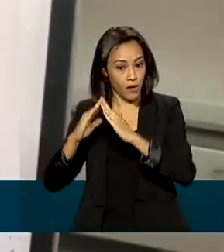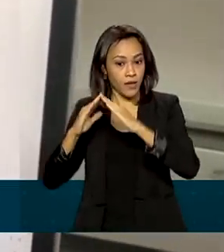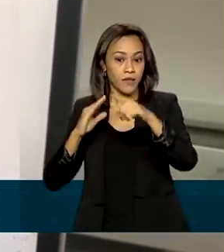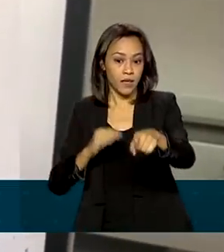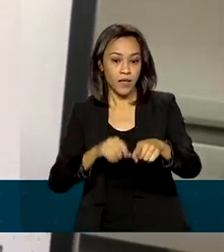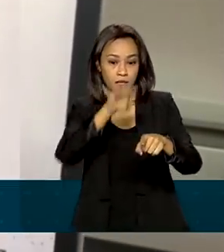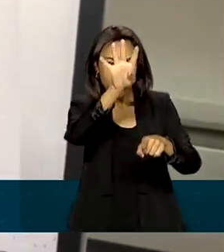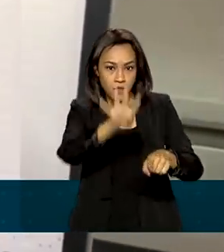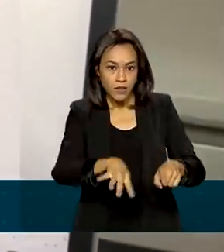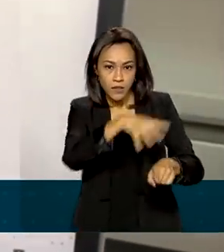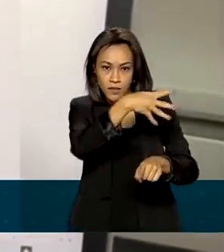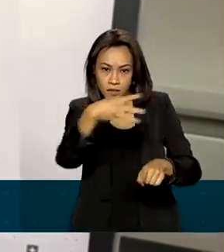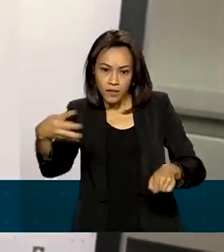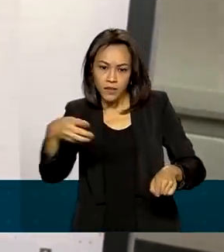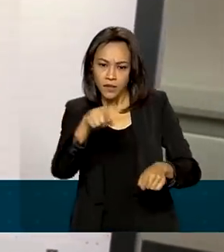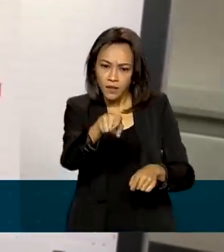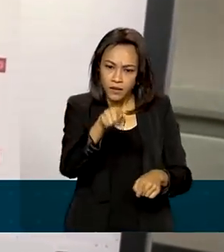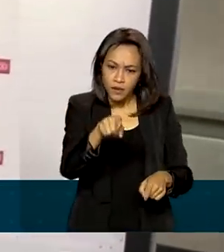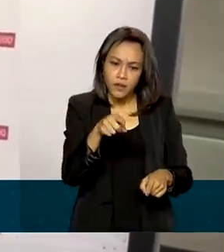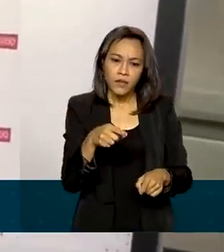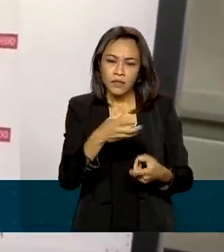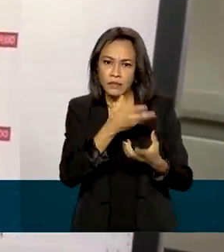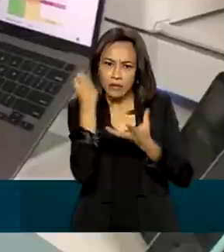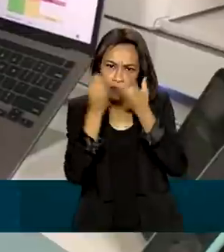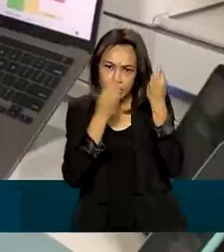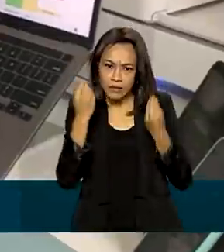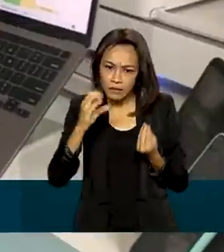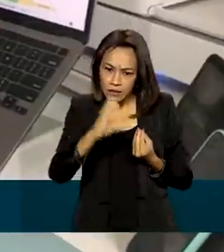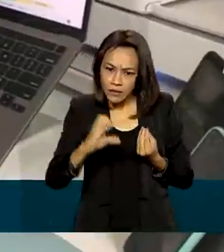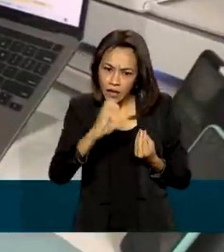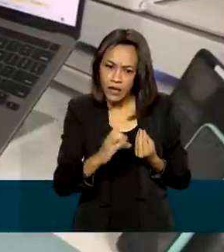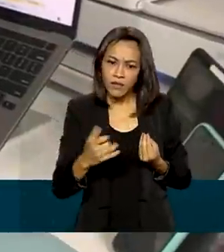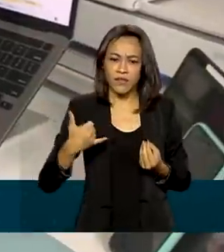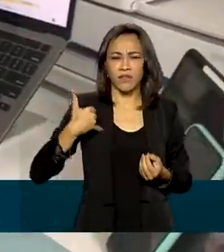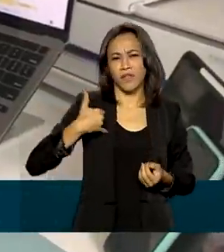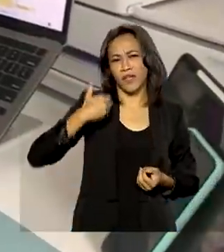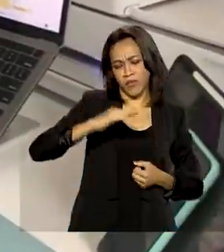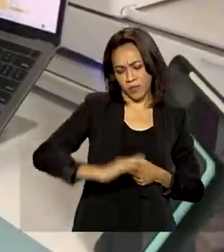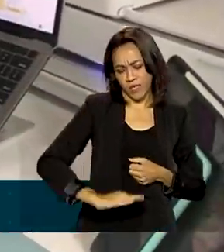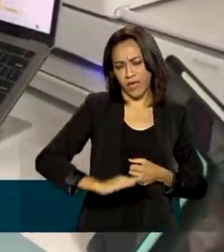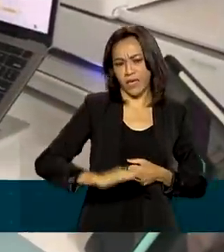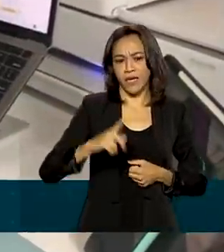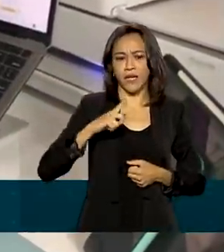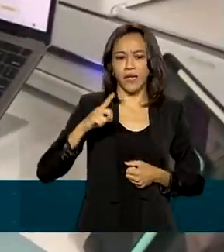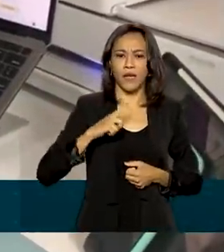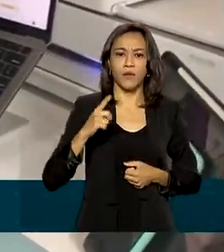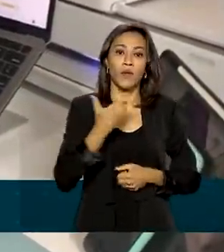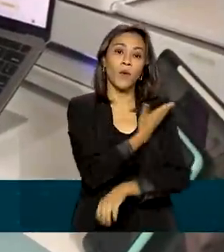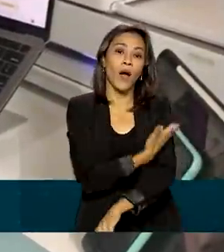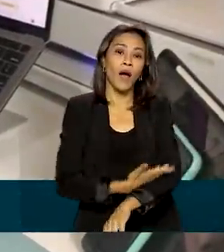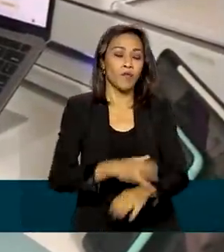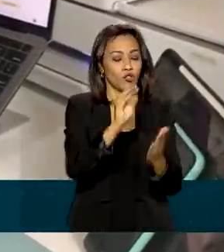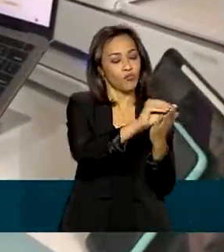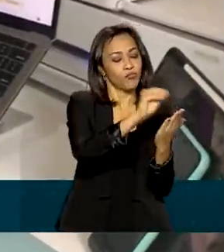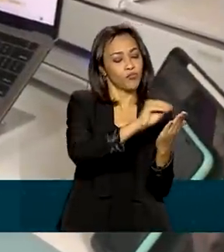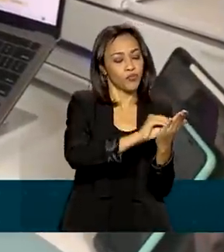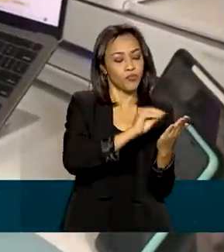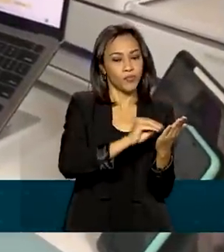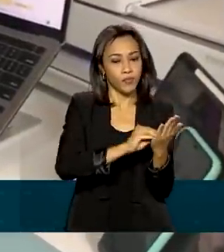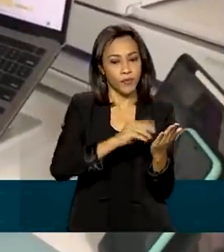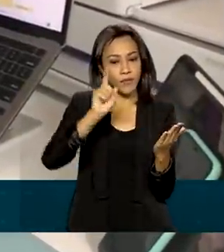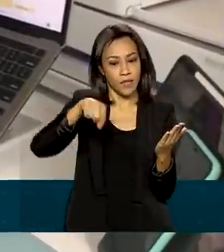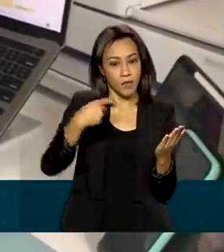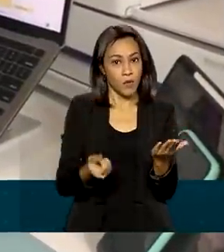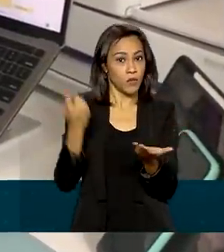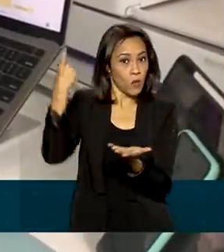planilha, nem os centavos são esquecidos. Desde pequena, tenho o hábito de escrever em agenda e depois que eu cresci com as